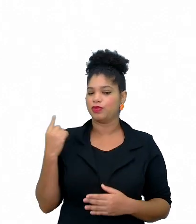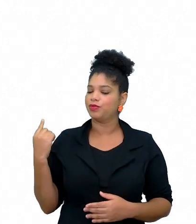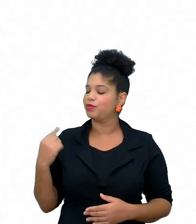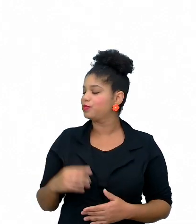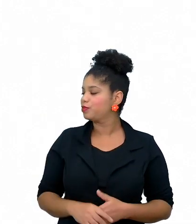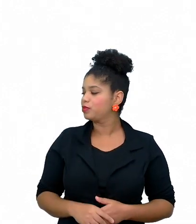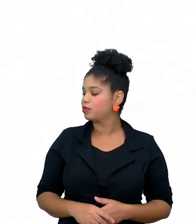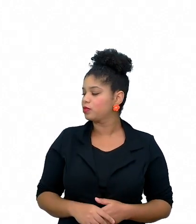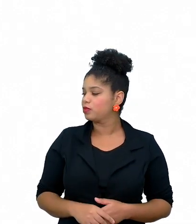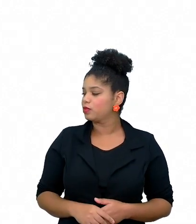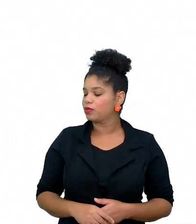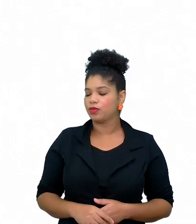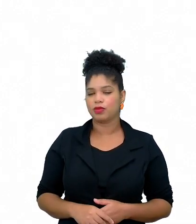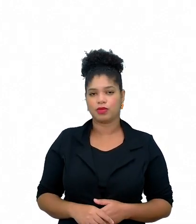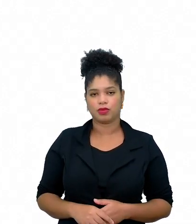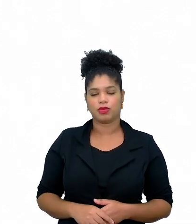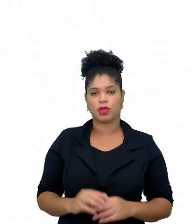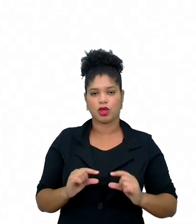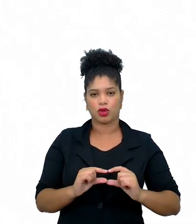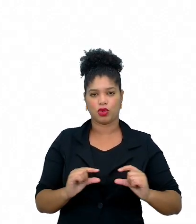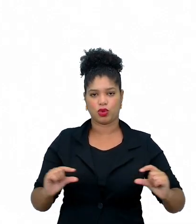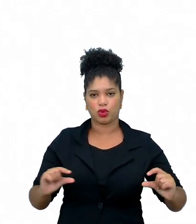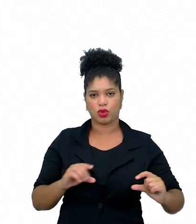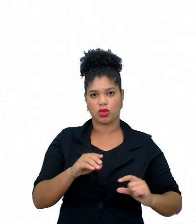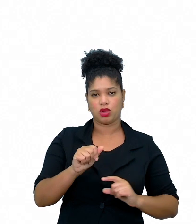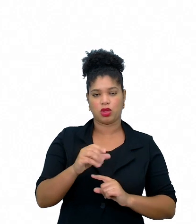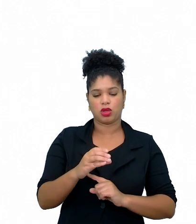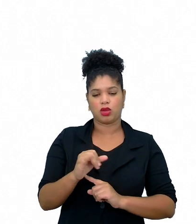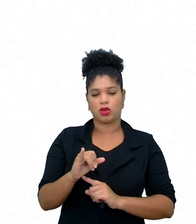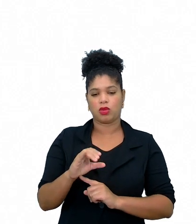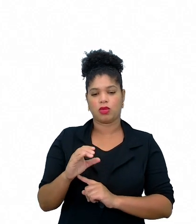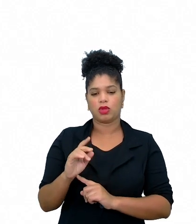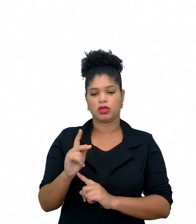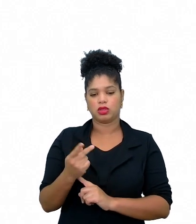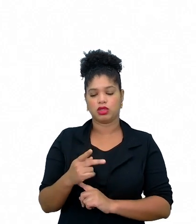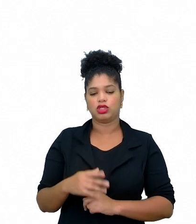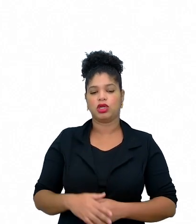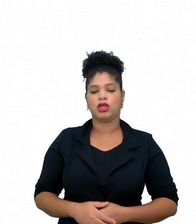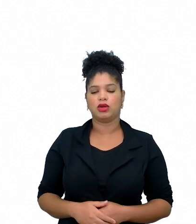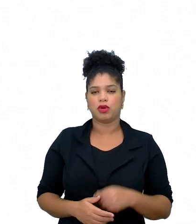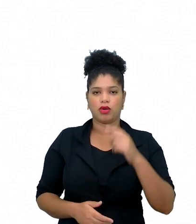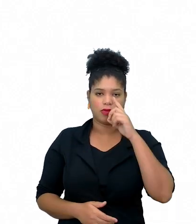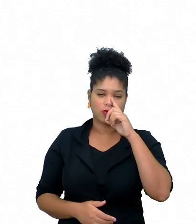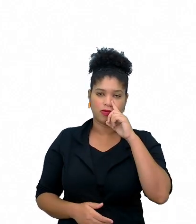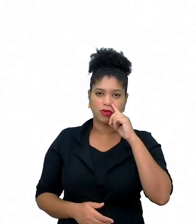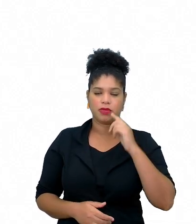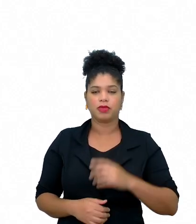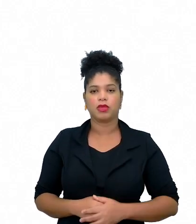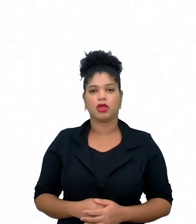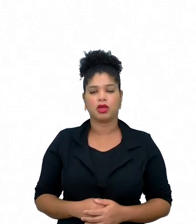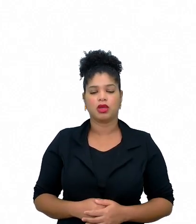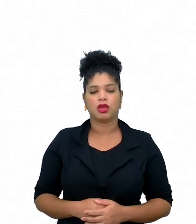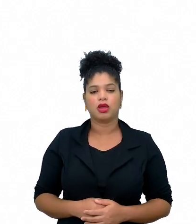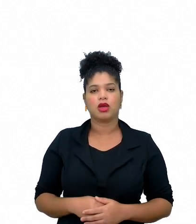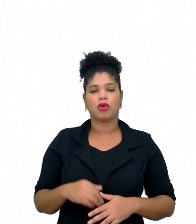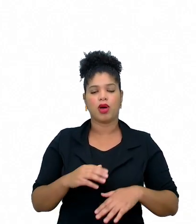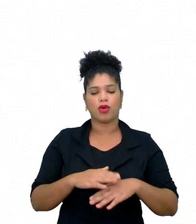tela, Bacique, Tanze e Trevisani. Então,